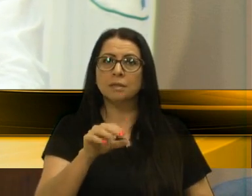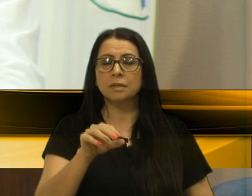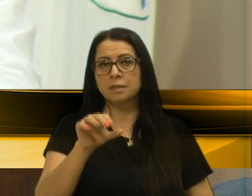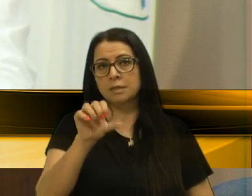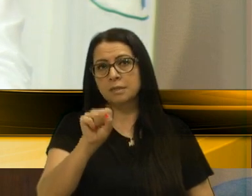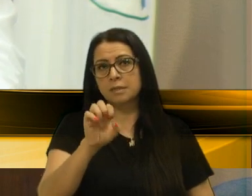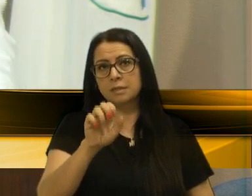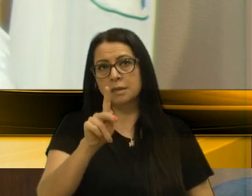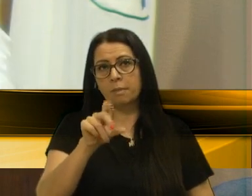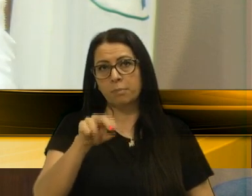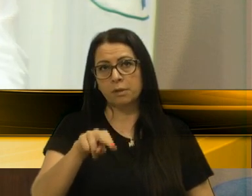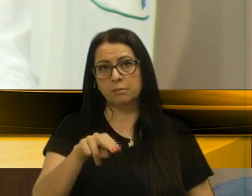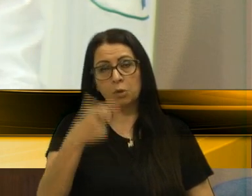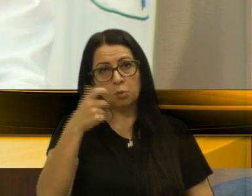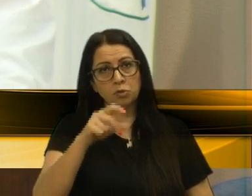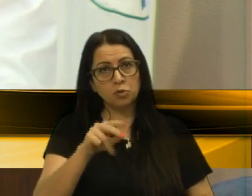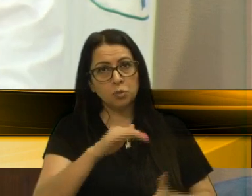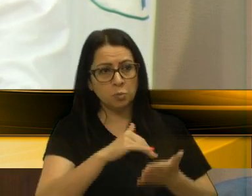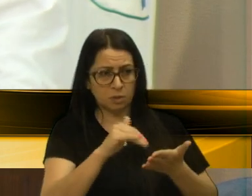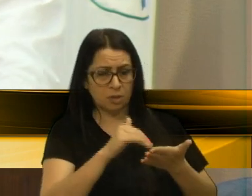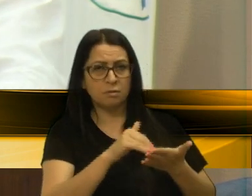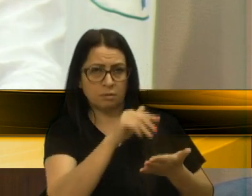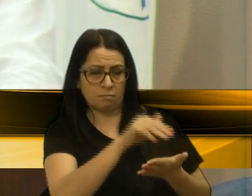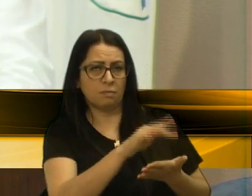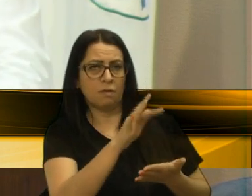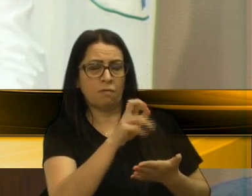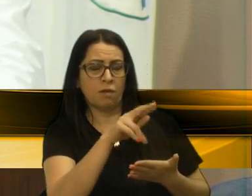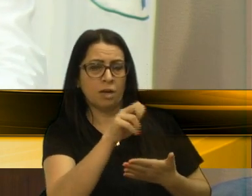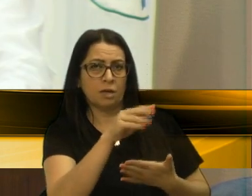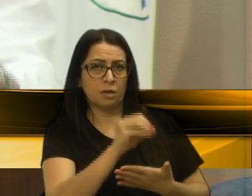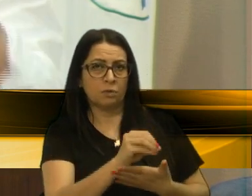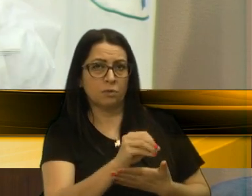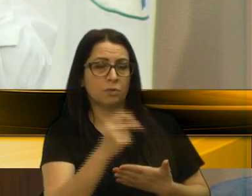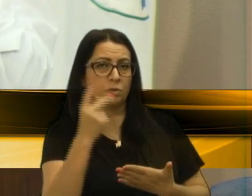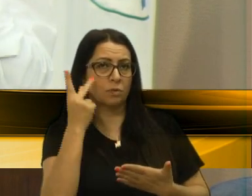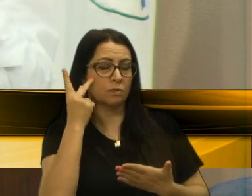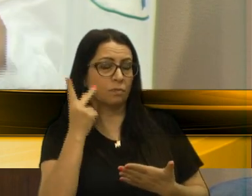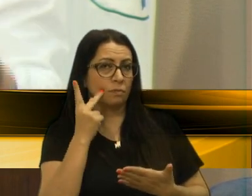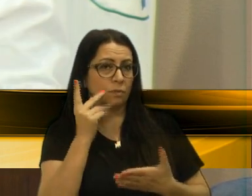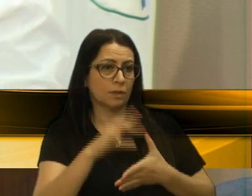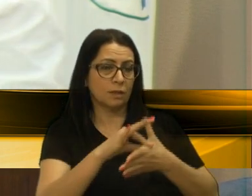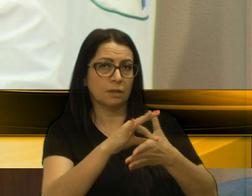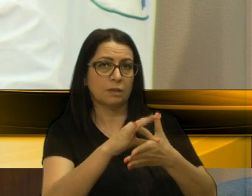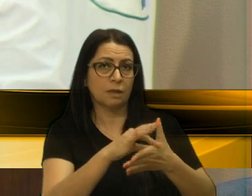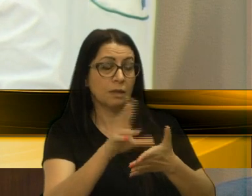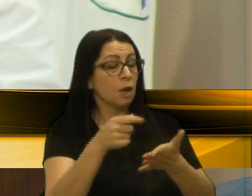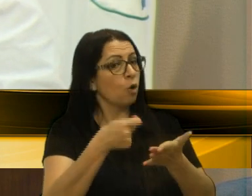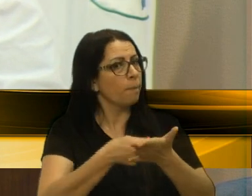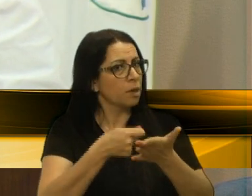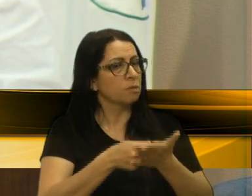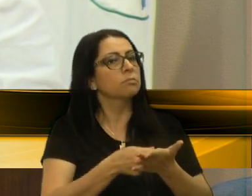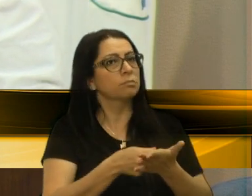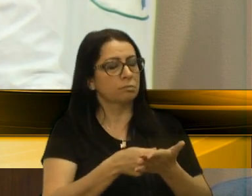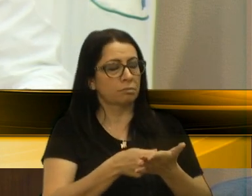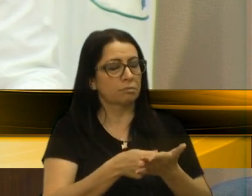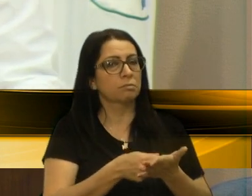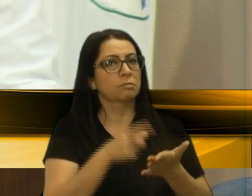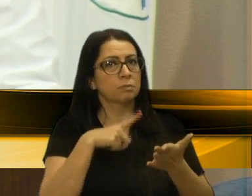Eu acho que o secretário Mondador e vereador Renato Nunes, líder do governo, tem a obrigação,